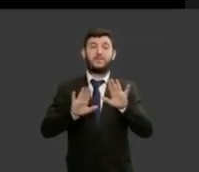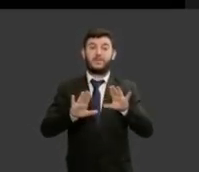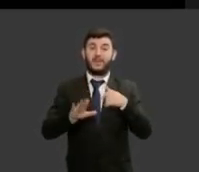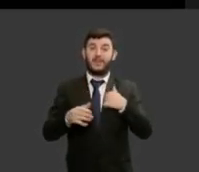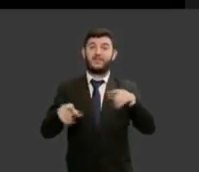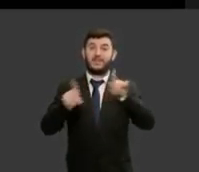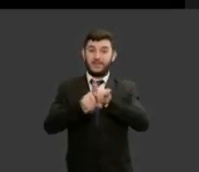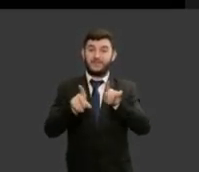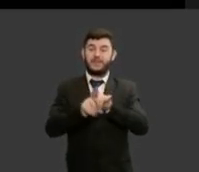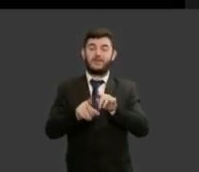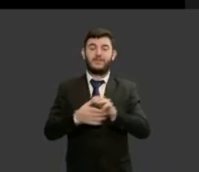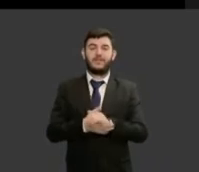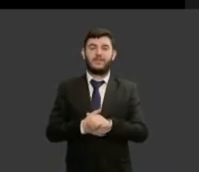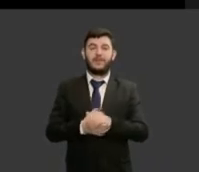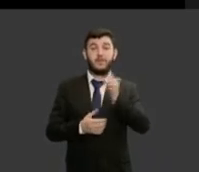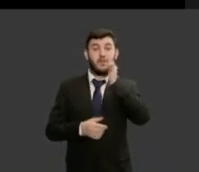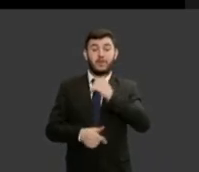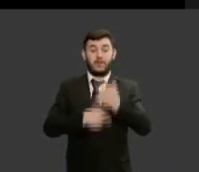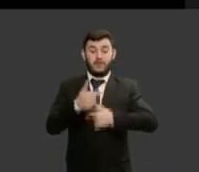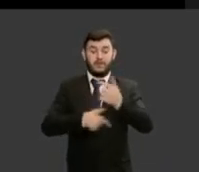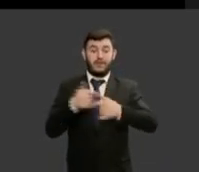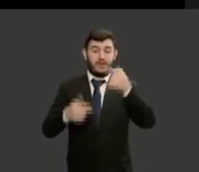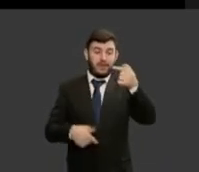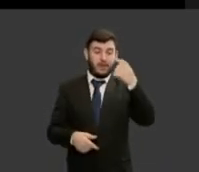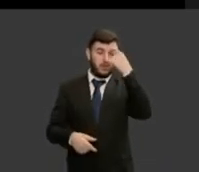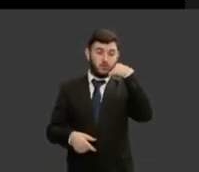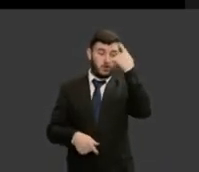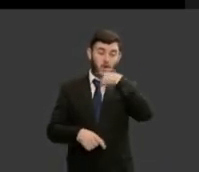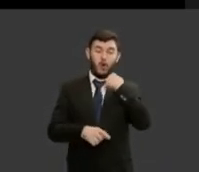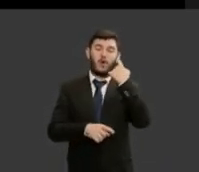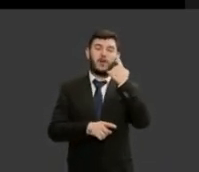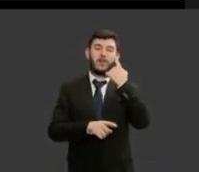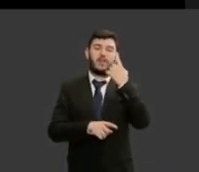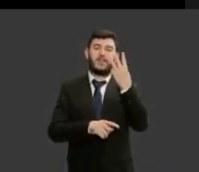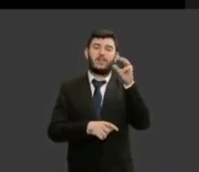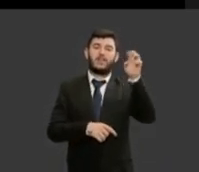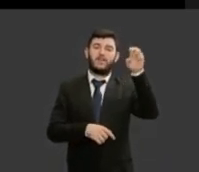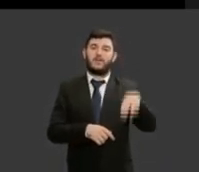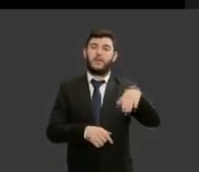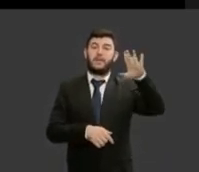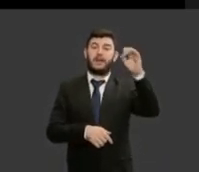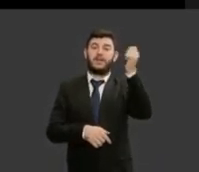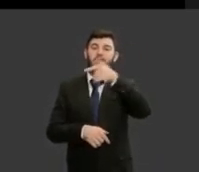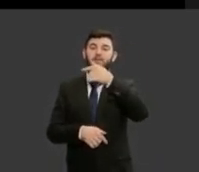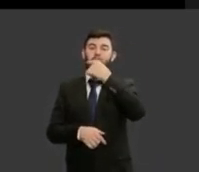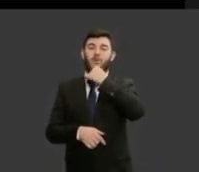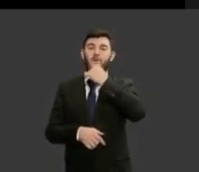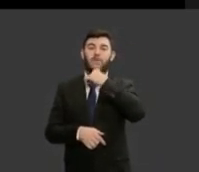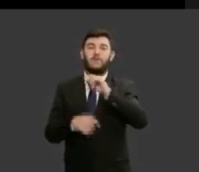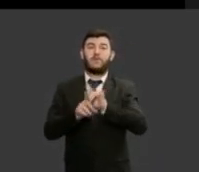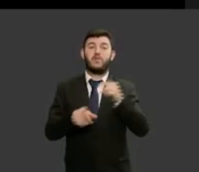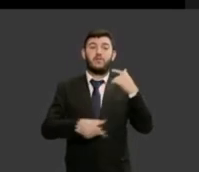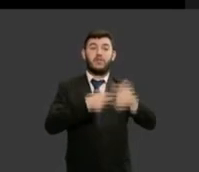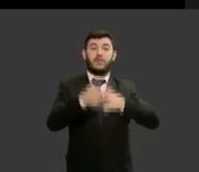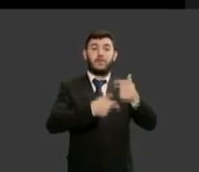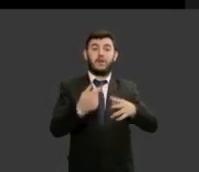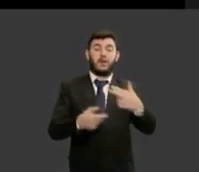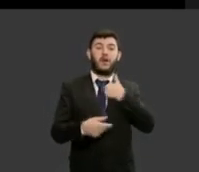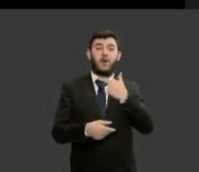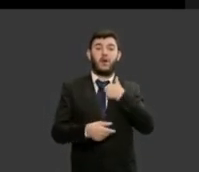meia a mais do que os homens 54% dos trabalhadores subocupados são mulheres